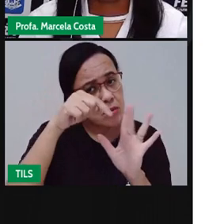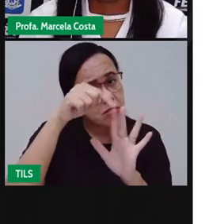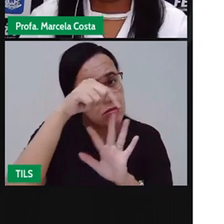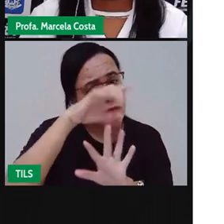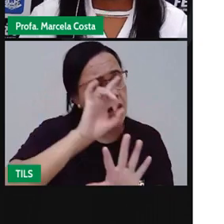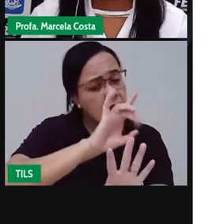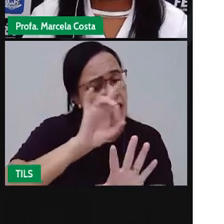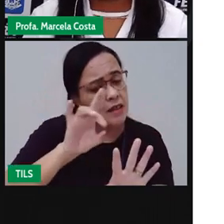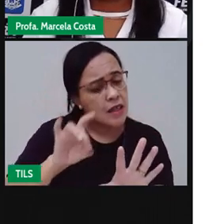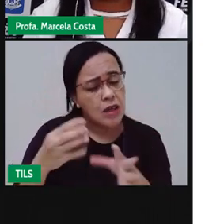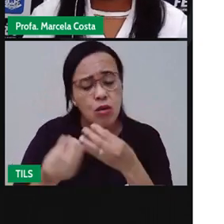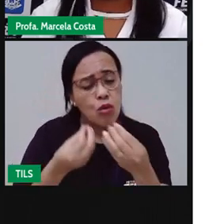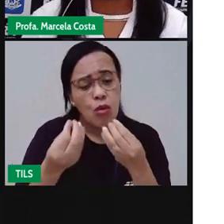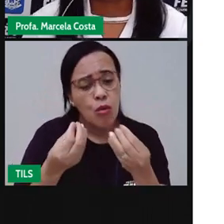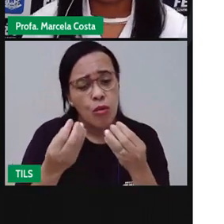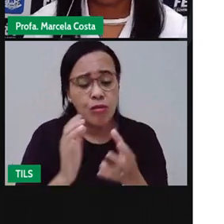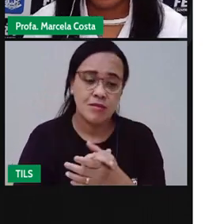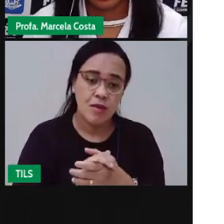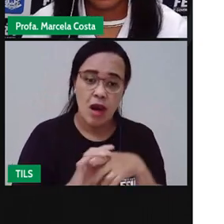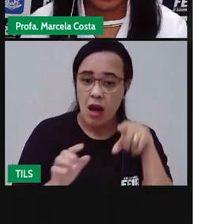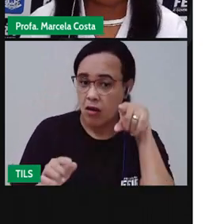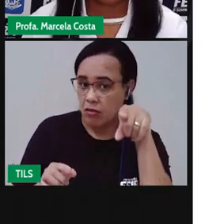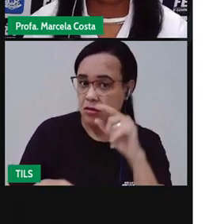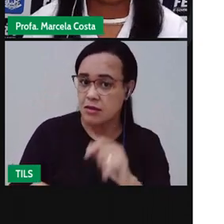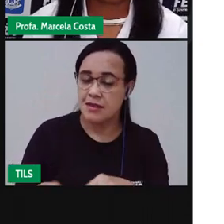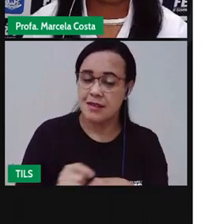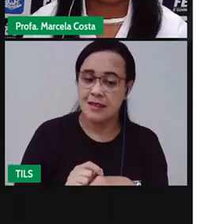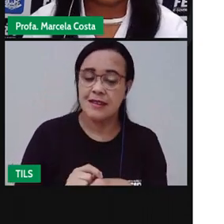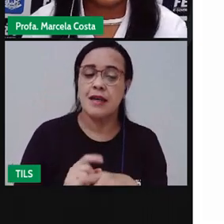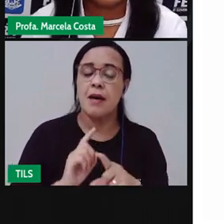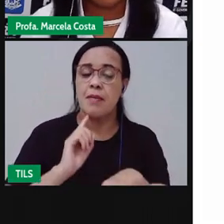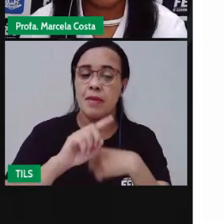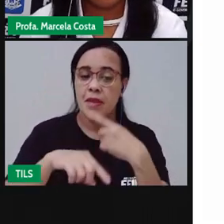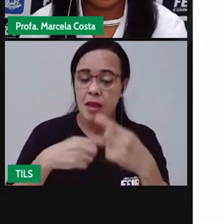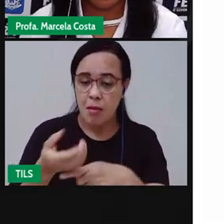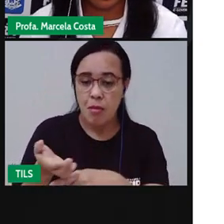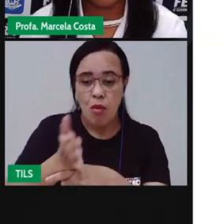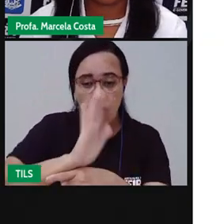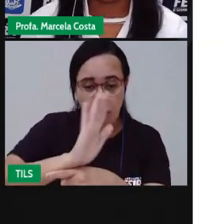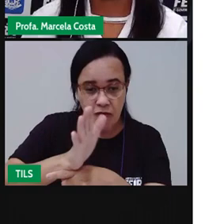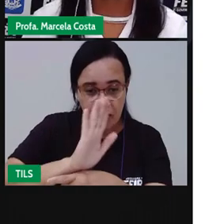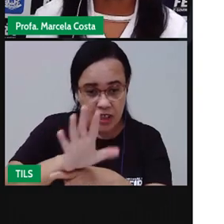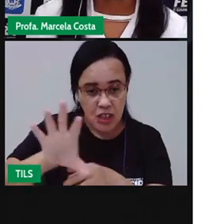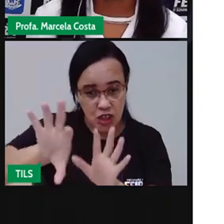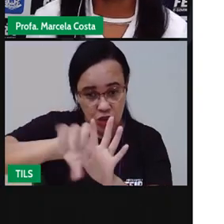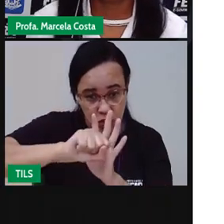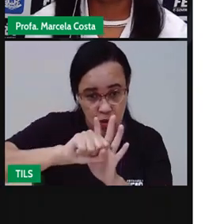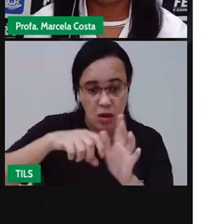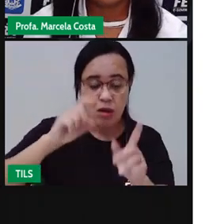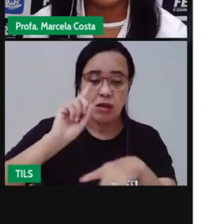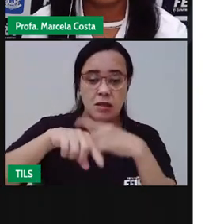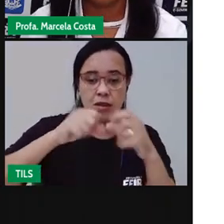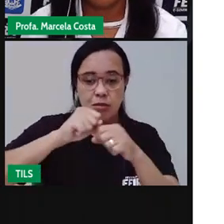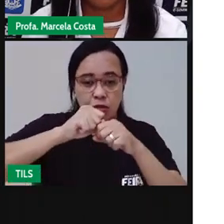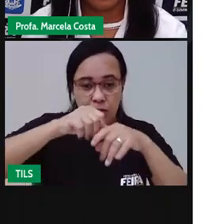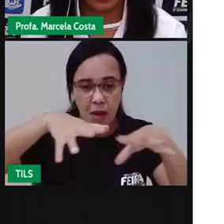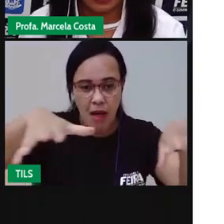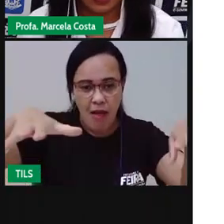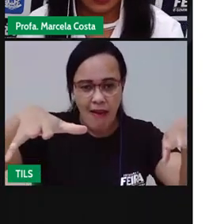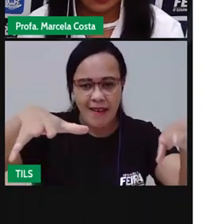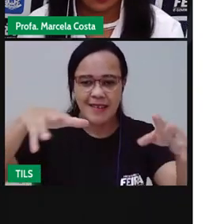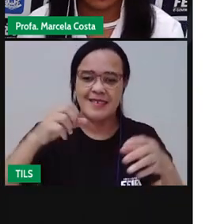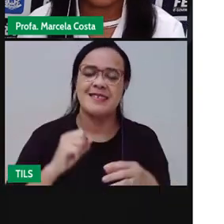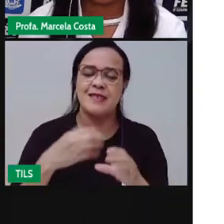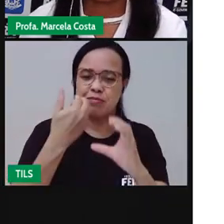Depois, eu vou pedir para você gravar um vídeo apresentando essa encenação que você fez com os dedos. E compartilhar com a